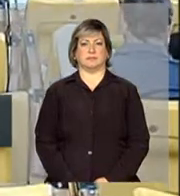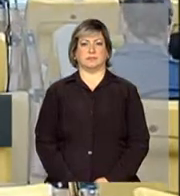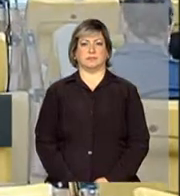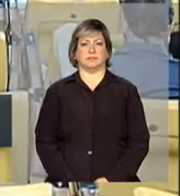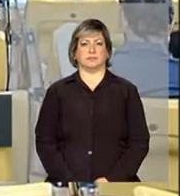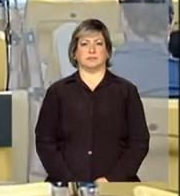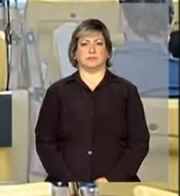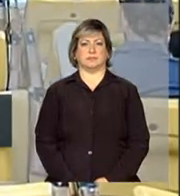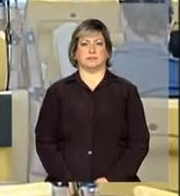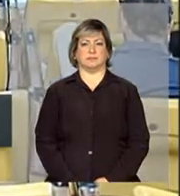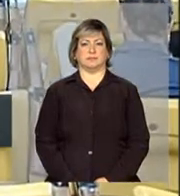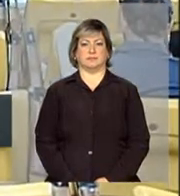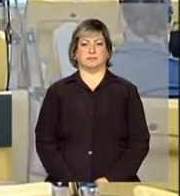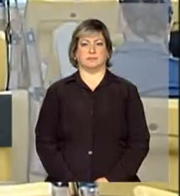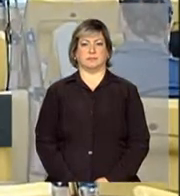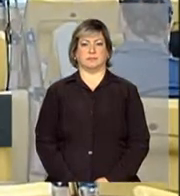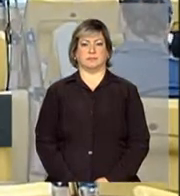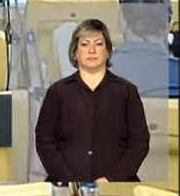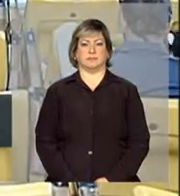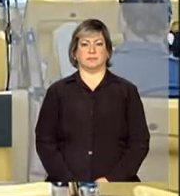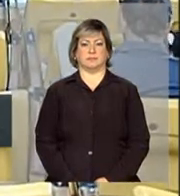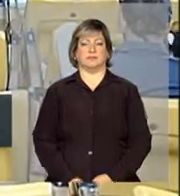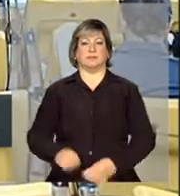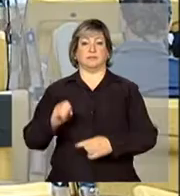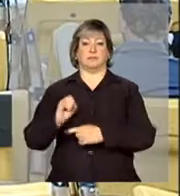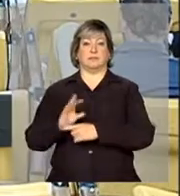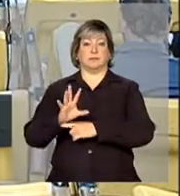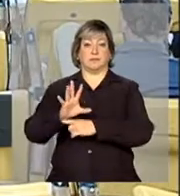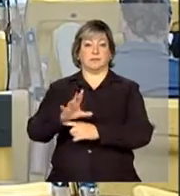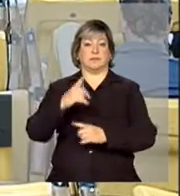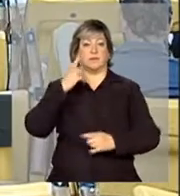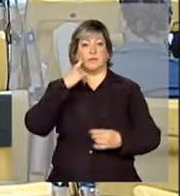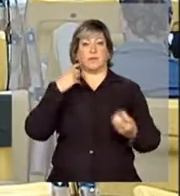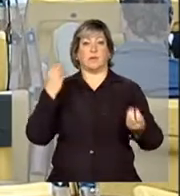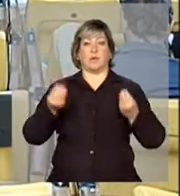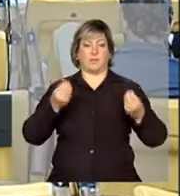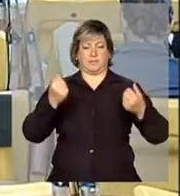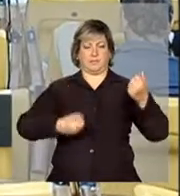Tá. Tá bom. Fica melhor que eu consigo ver a minha apresentação.